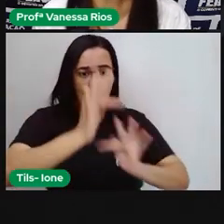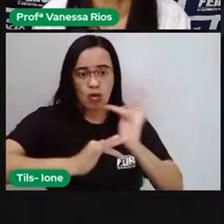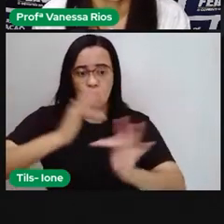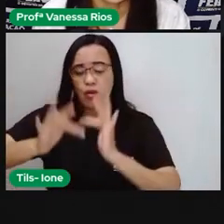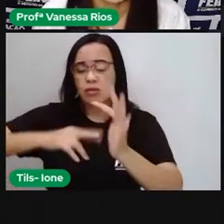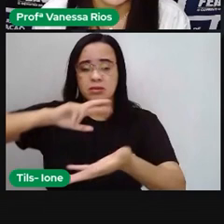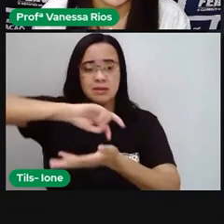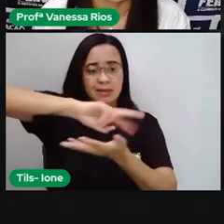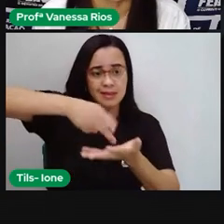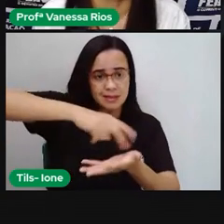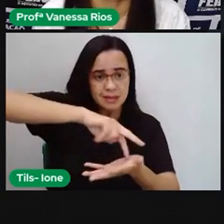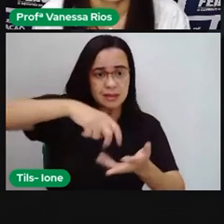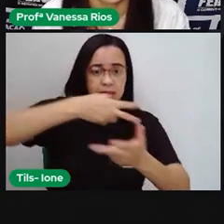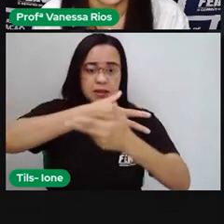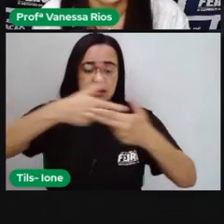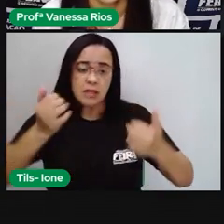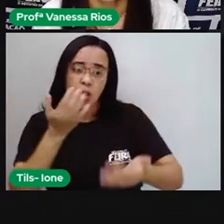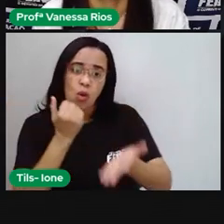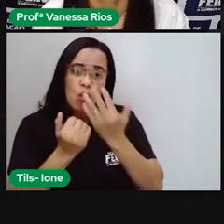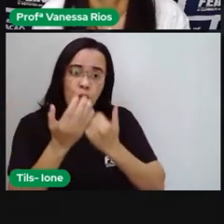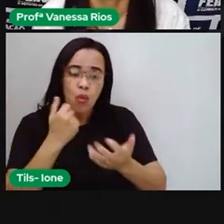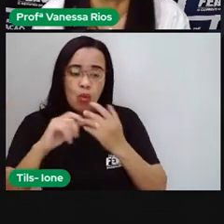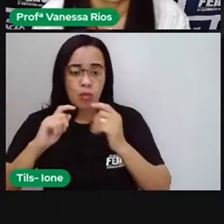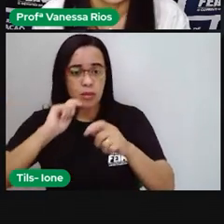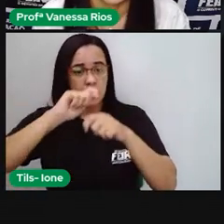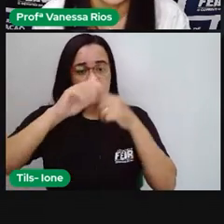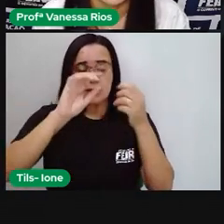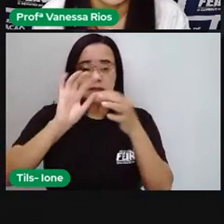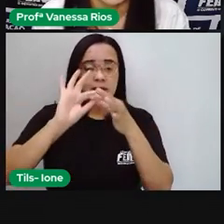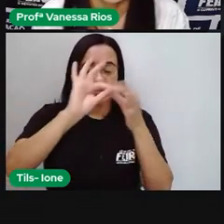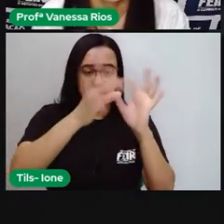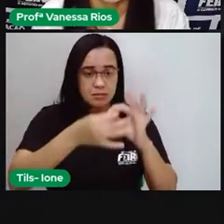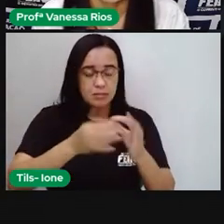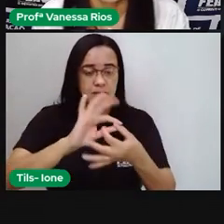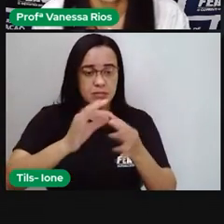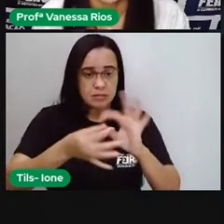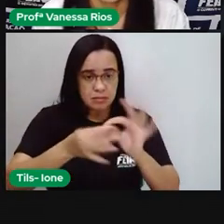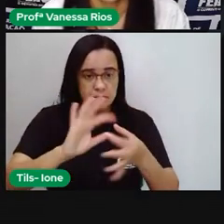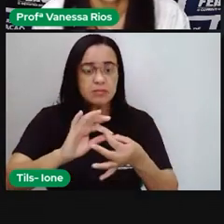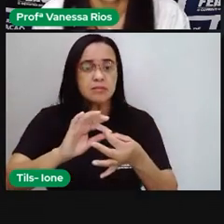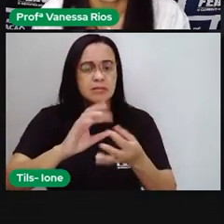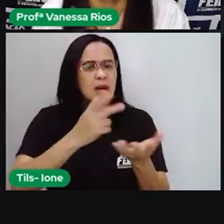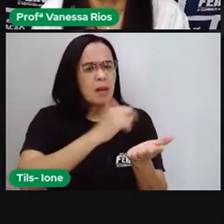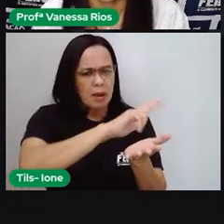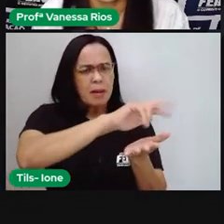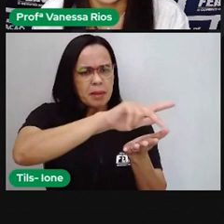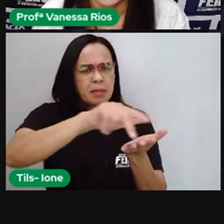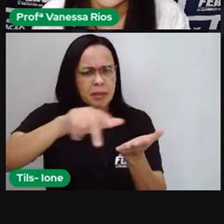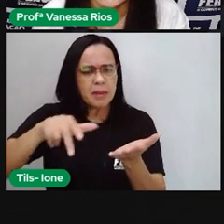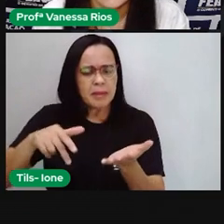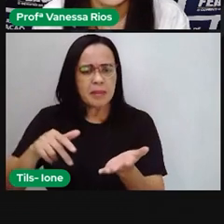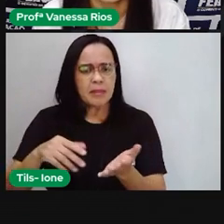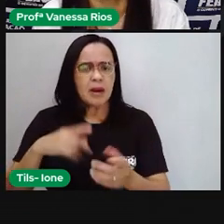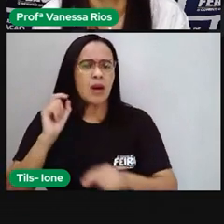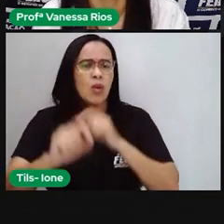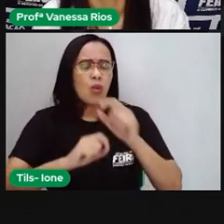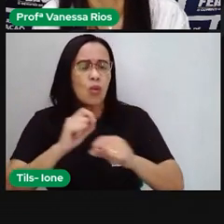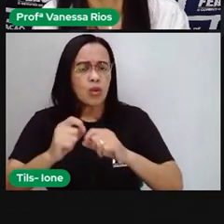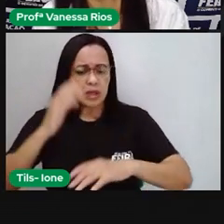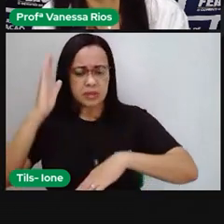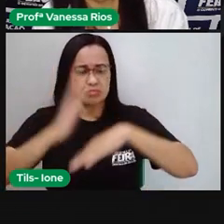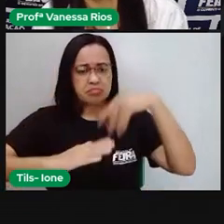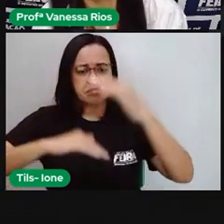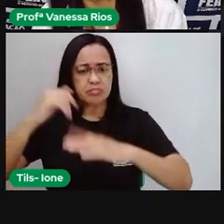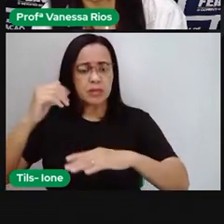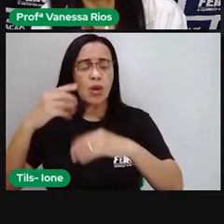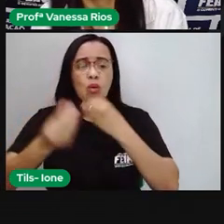dança, culinária, arte, dentre outros. Então, são justamente as ações que a gente desempenha